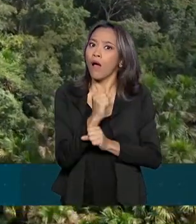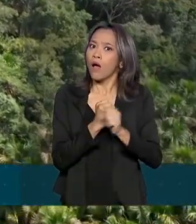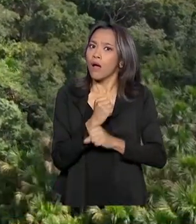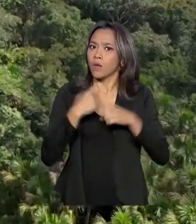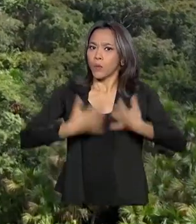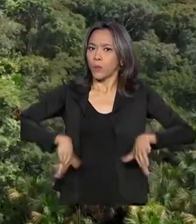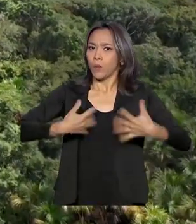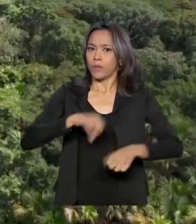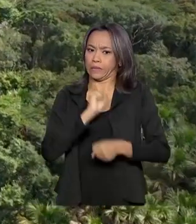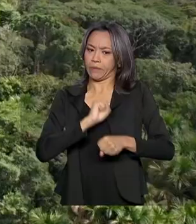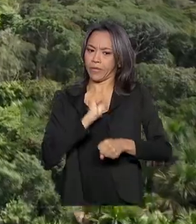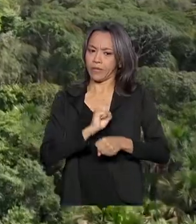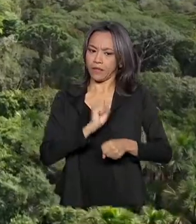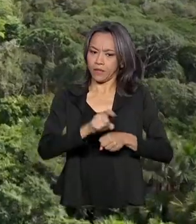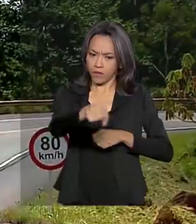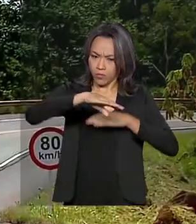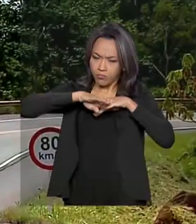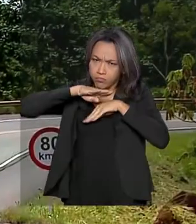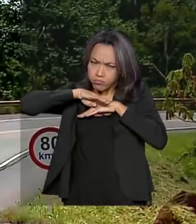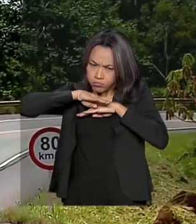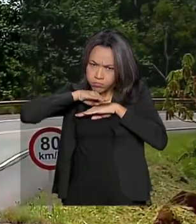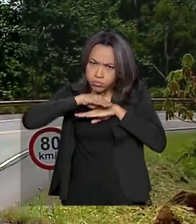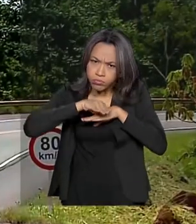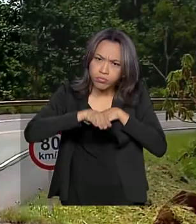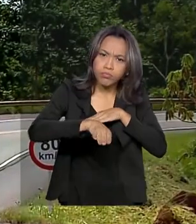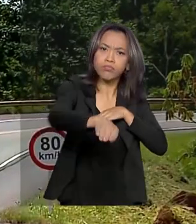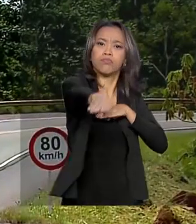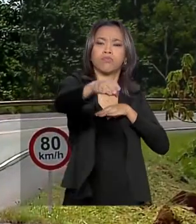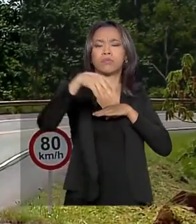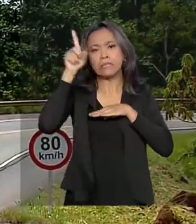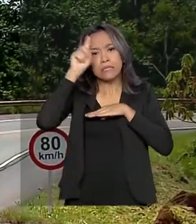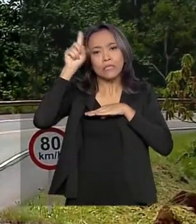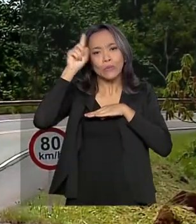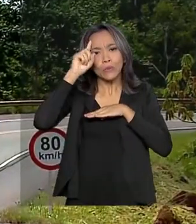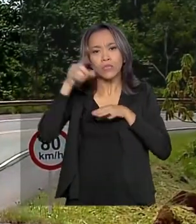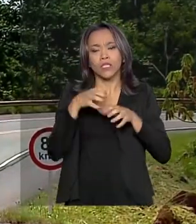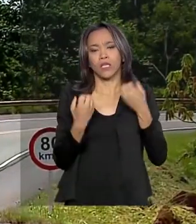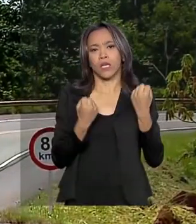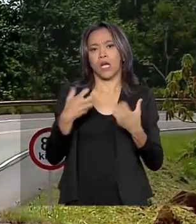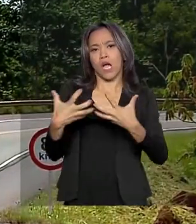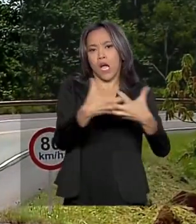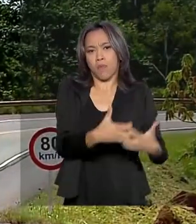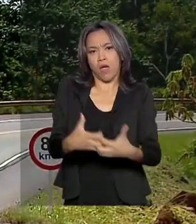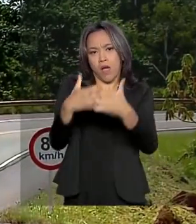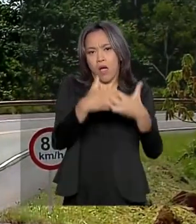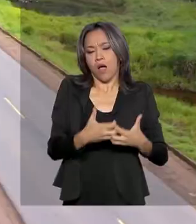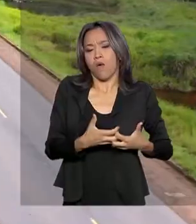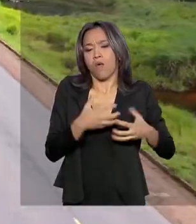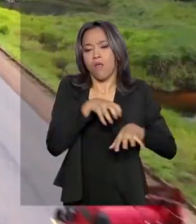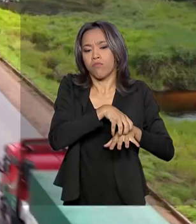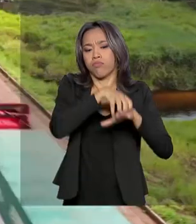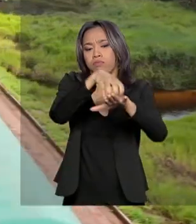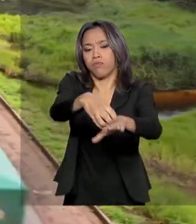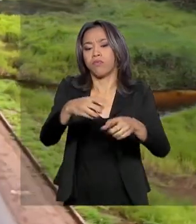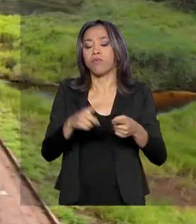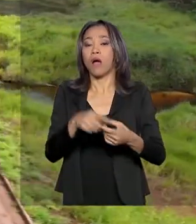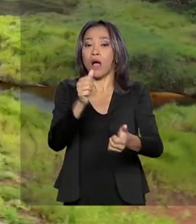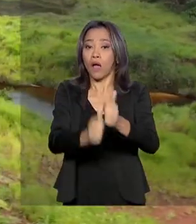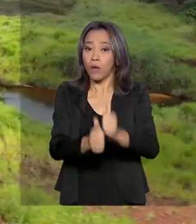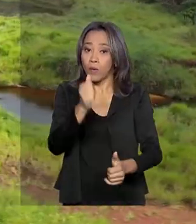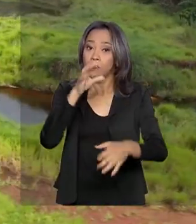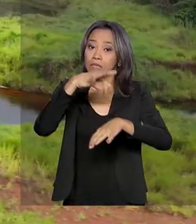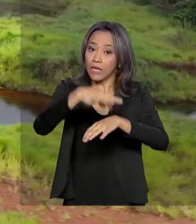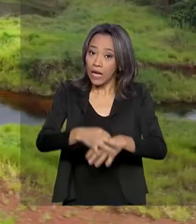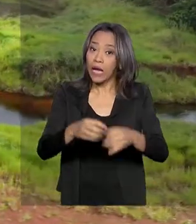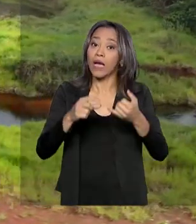floresta. Um caminho por onde passam diariamente caminhoneiros carregados com soja, milho, arroz, carne.